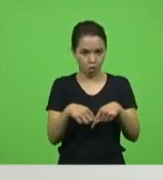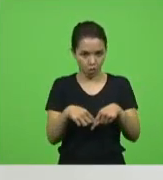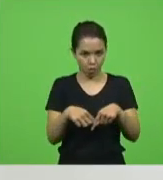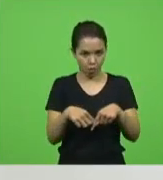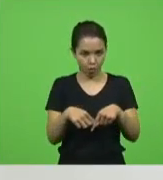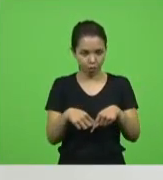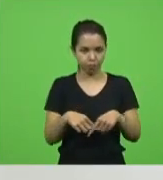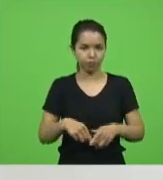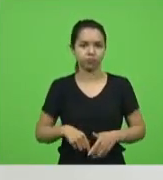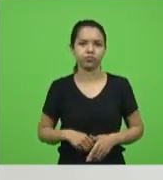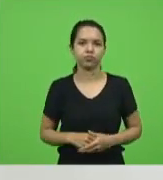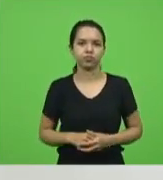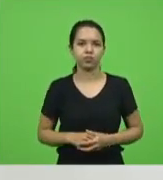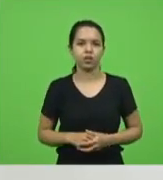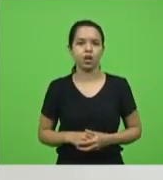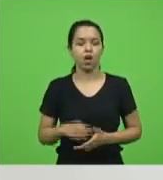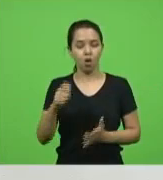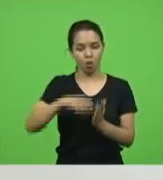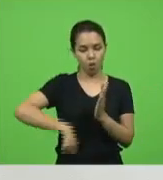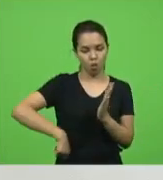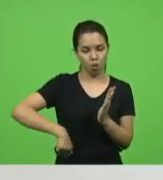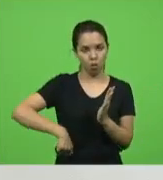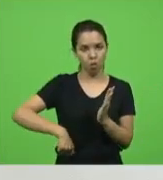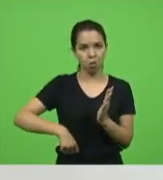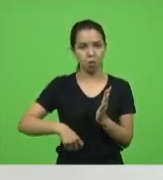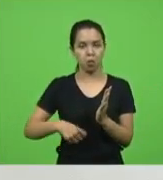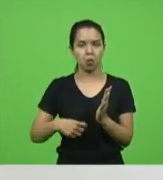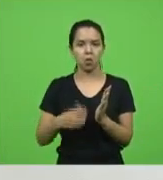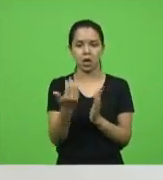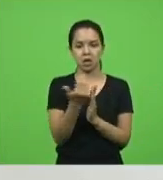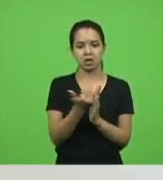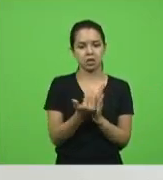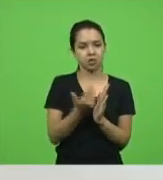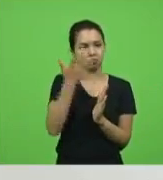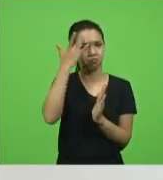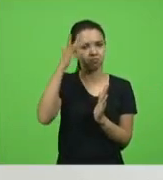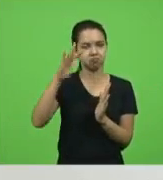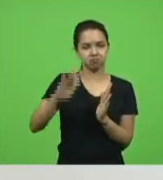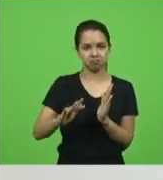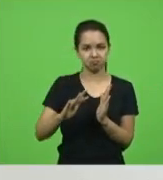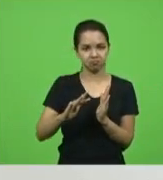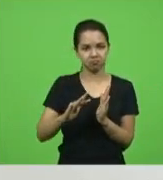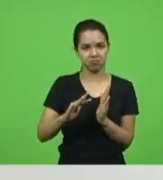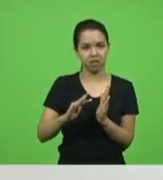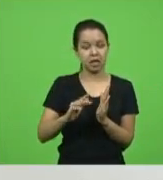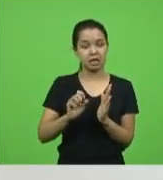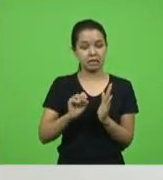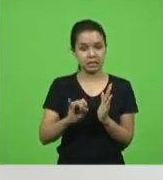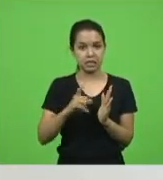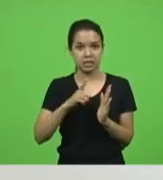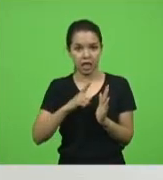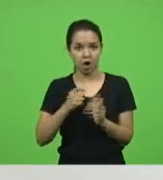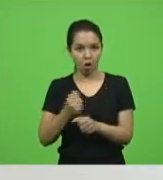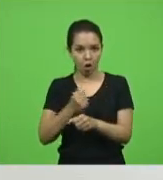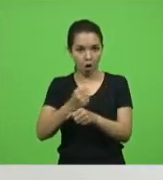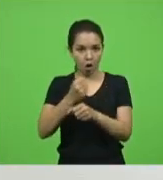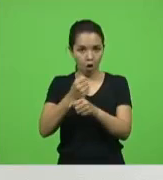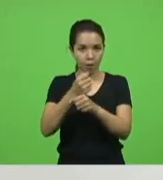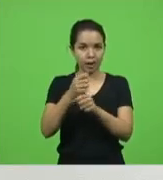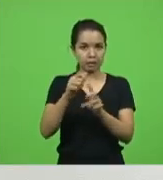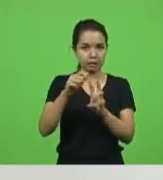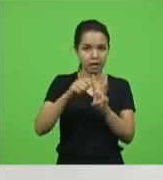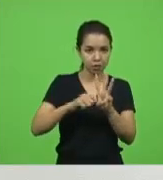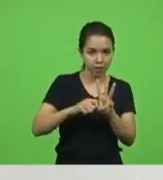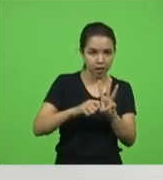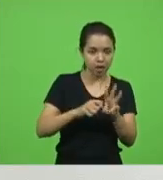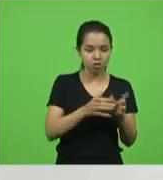Fazia-se aquele concurso, sabe Deus qual era o critério que era utilizado, se tinha uma obra que durava três meses, tinha mão